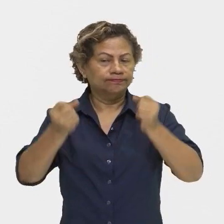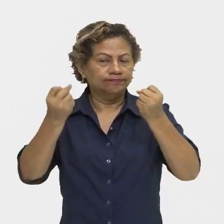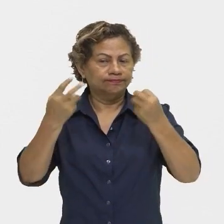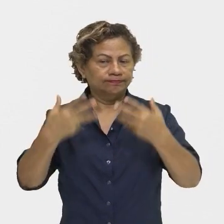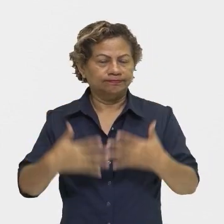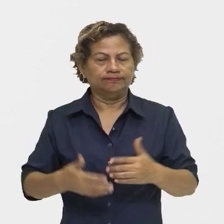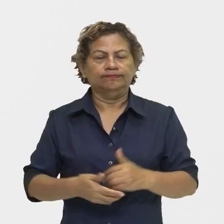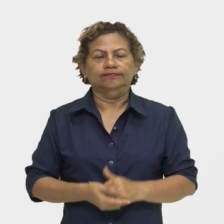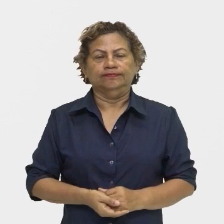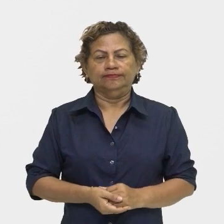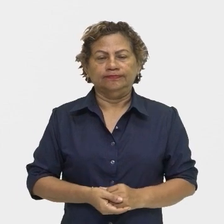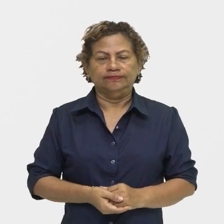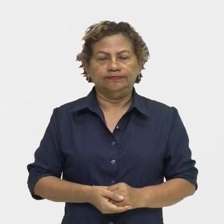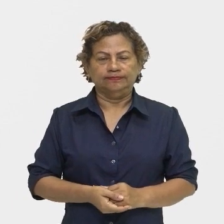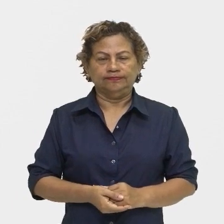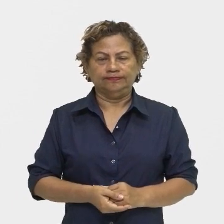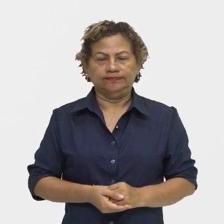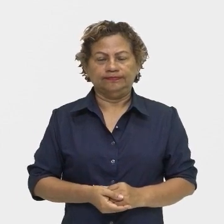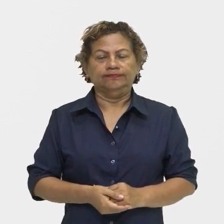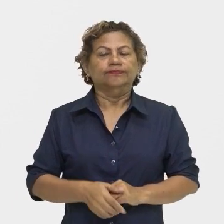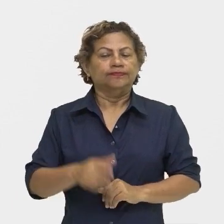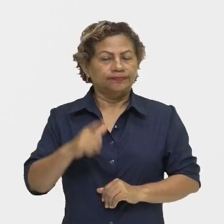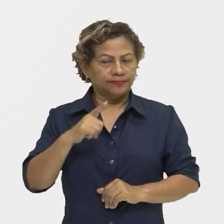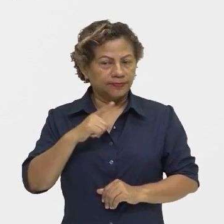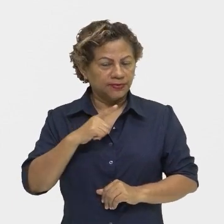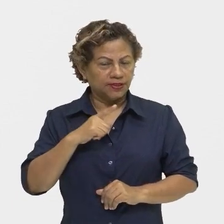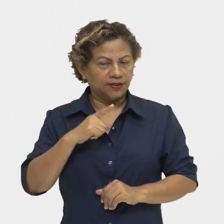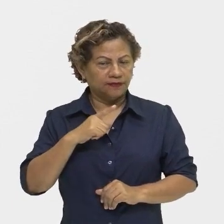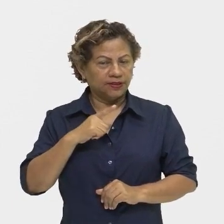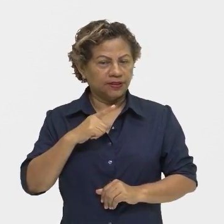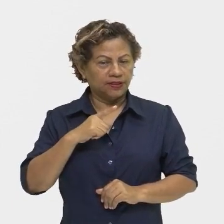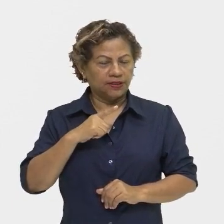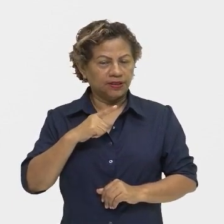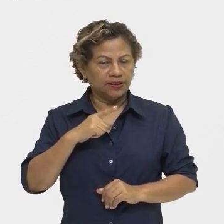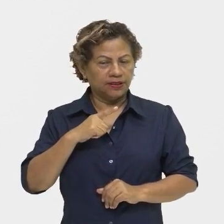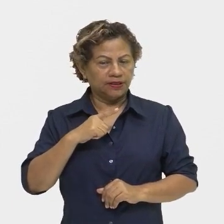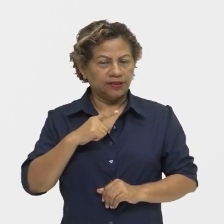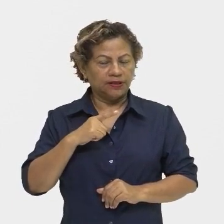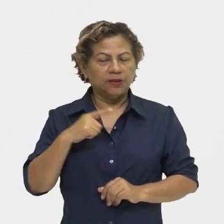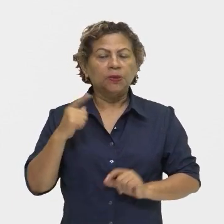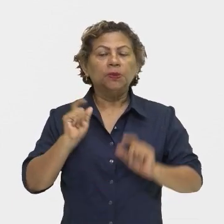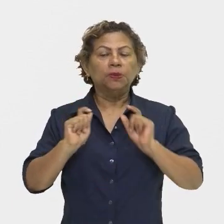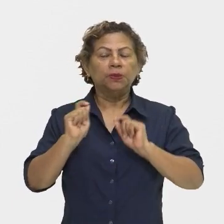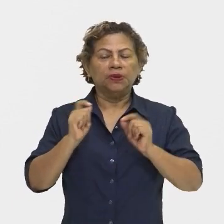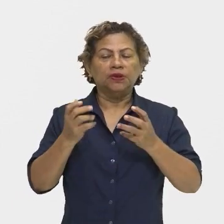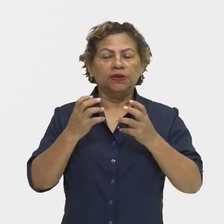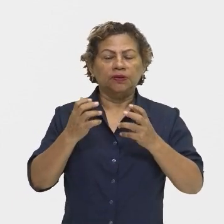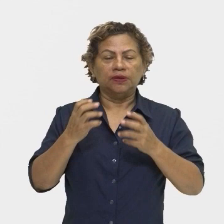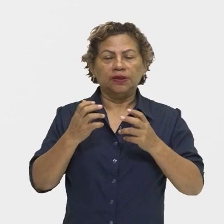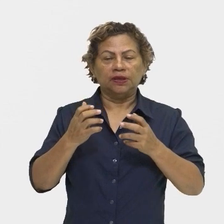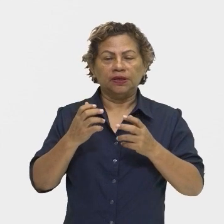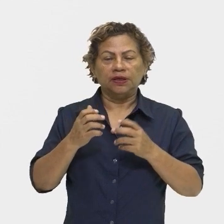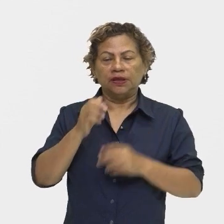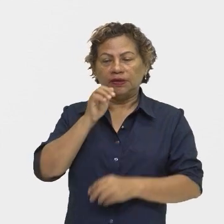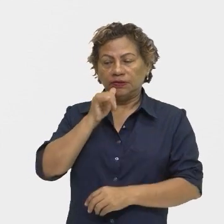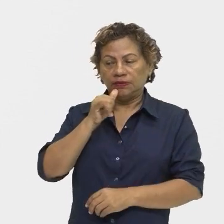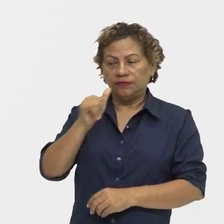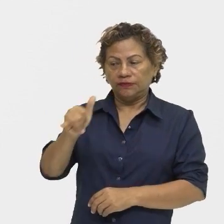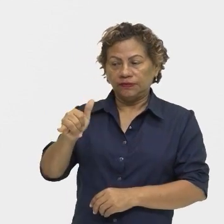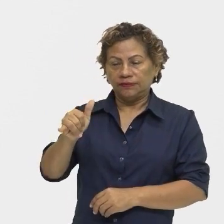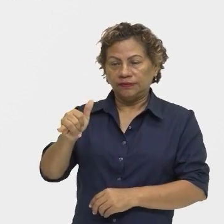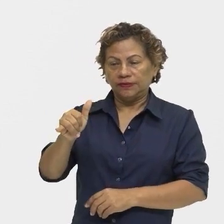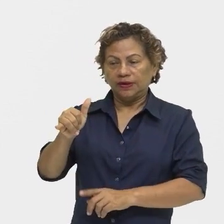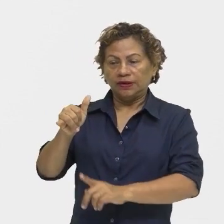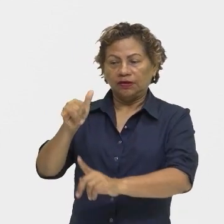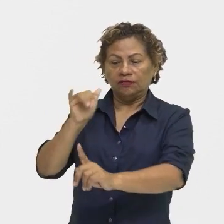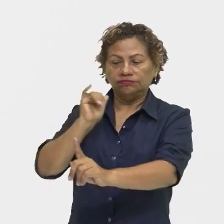Então, aí vai caber a questão da intenção, né? De transmitir ao receptor